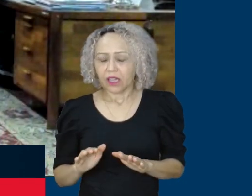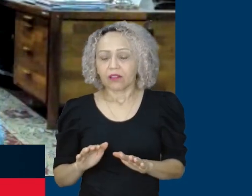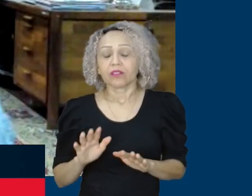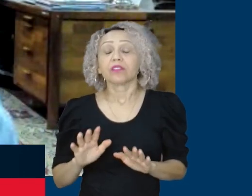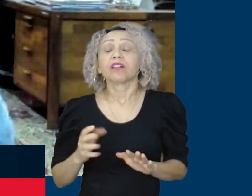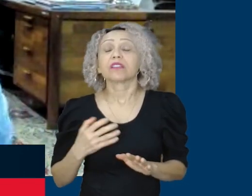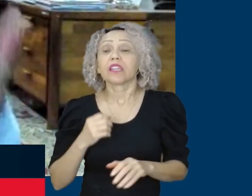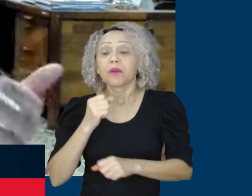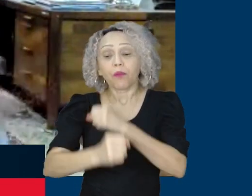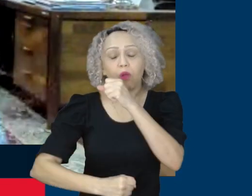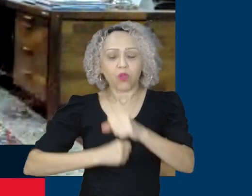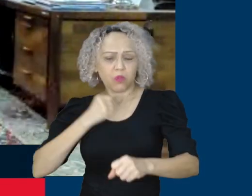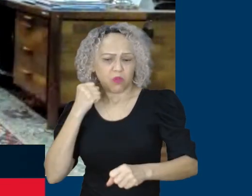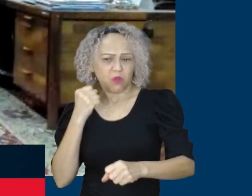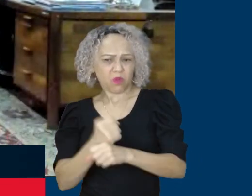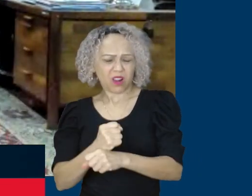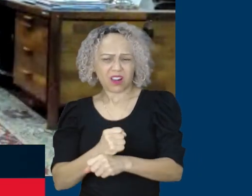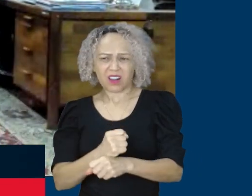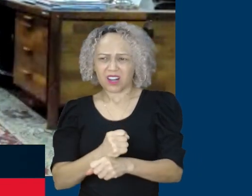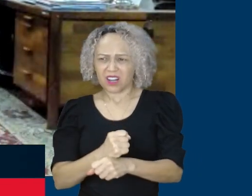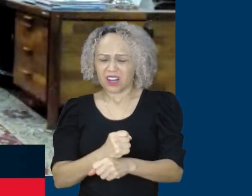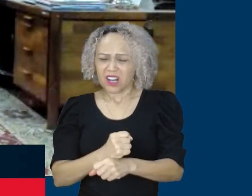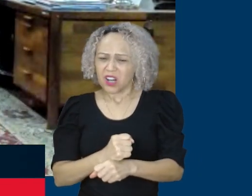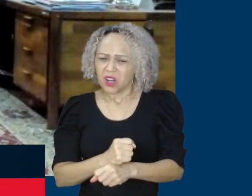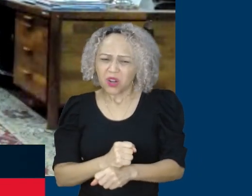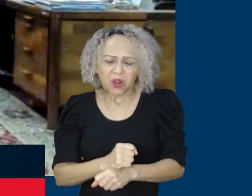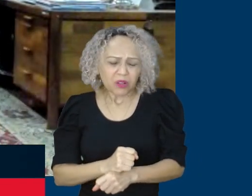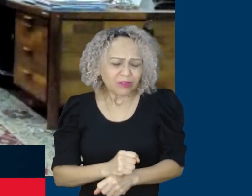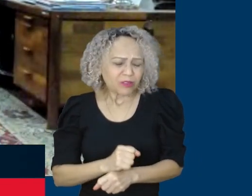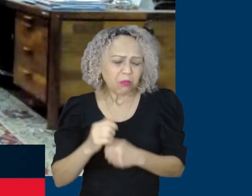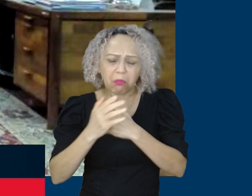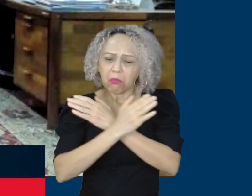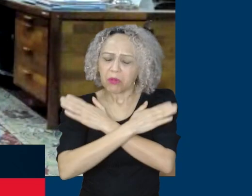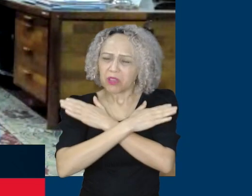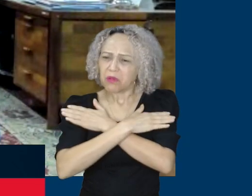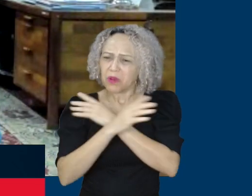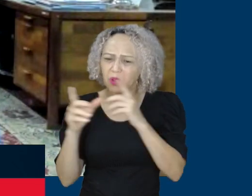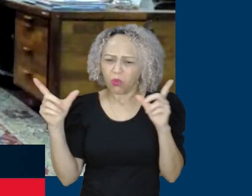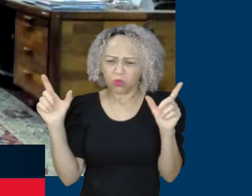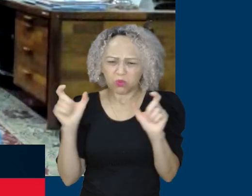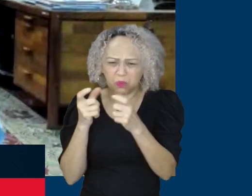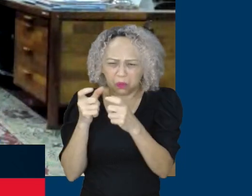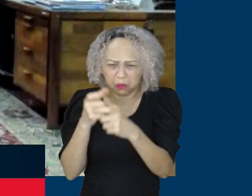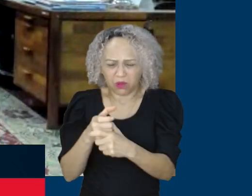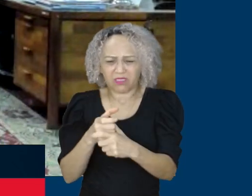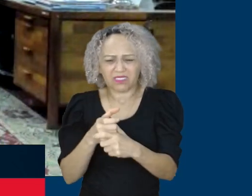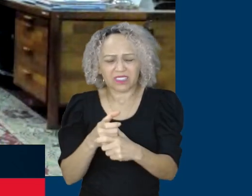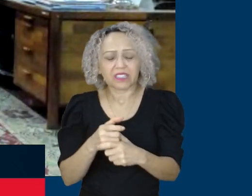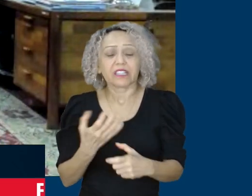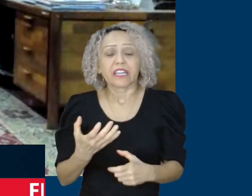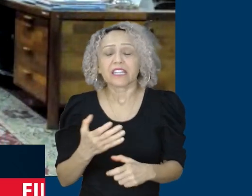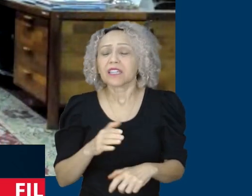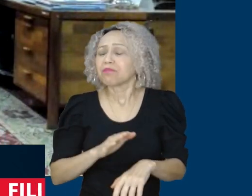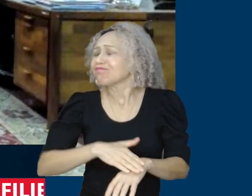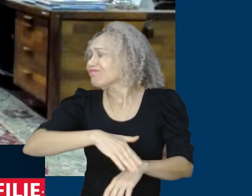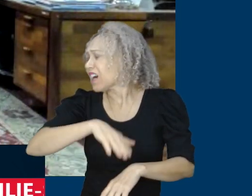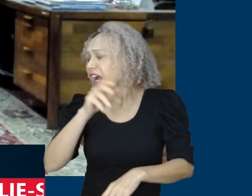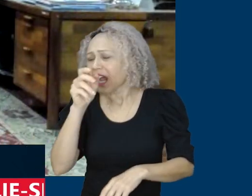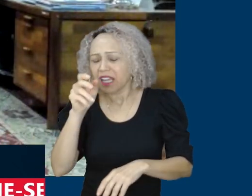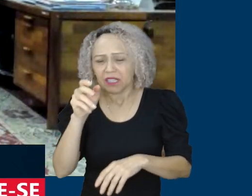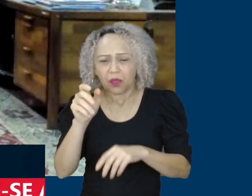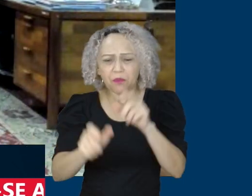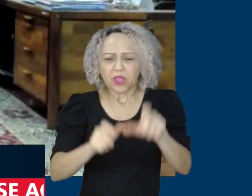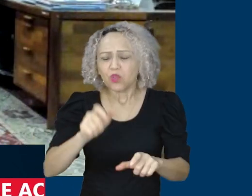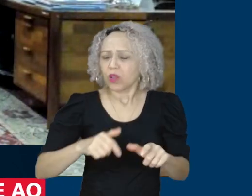no país, portanto, muito mais gente trabalhando. Você tem uma ideia, Amanda? Eu costumo falar do estoque de emprego porque fizeram a